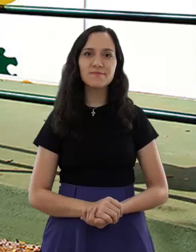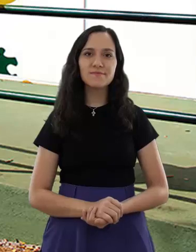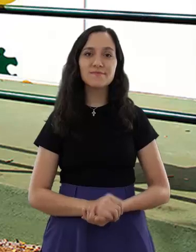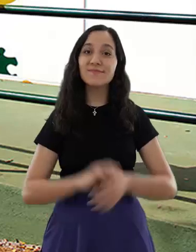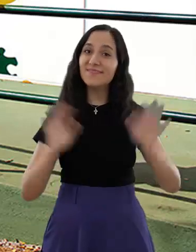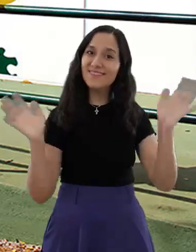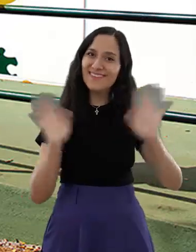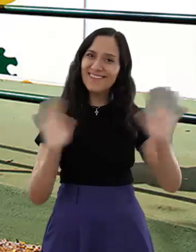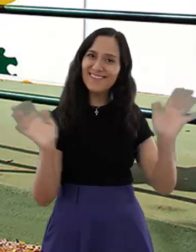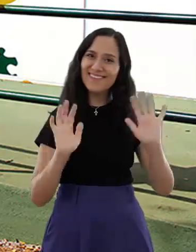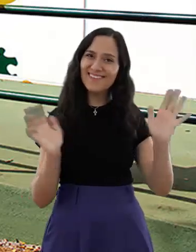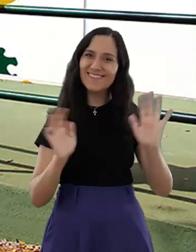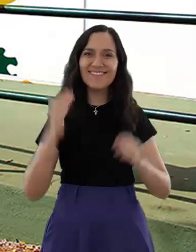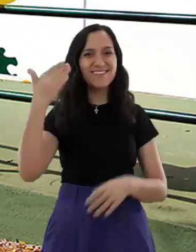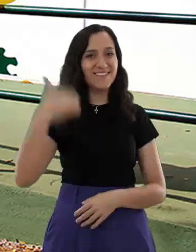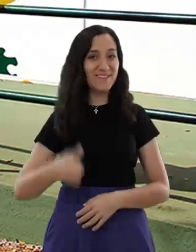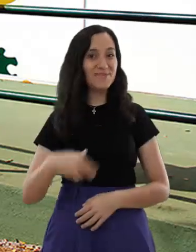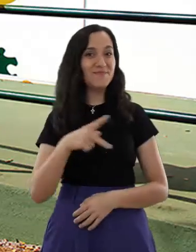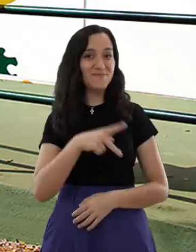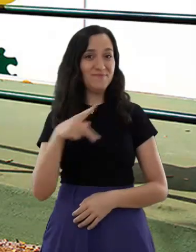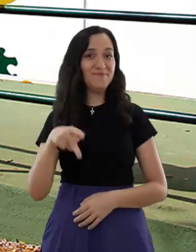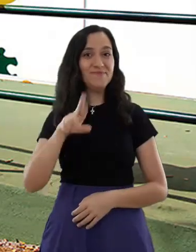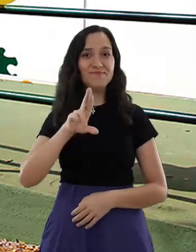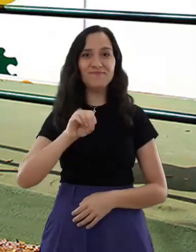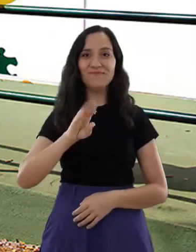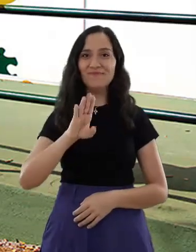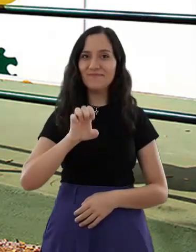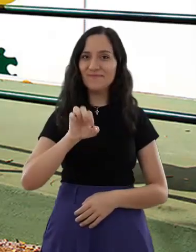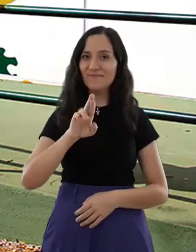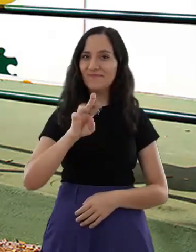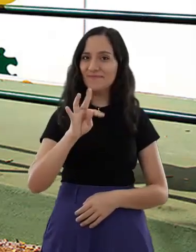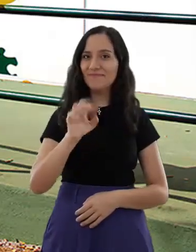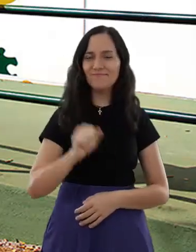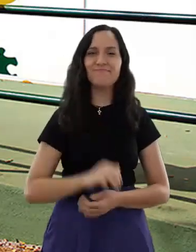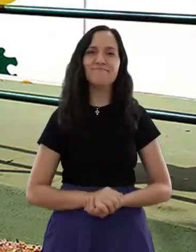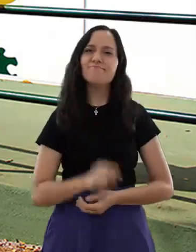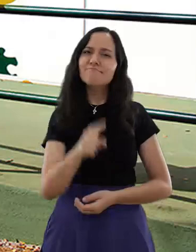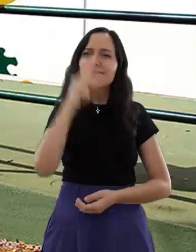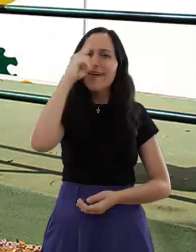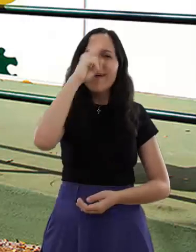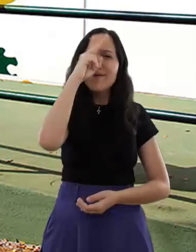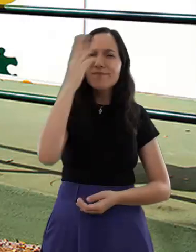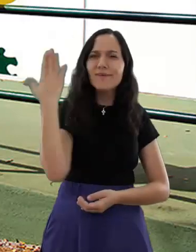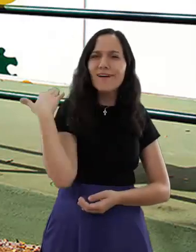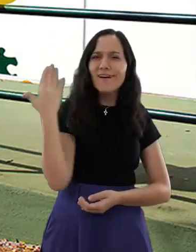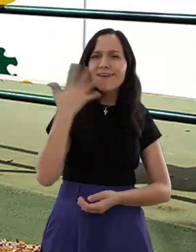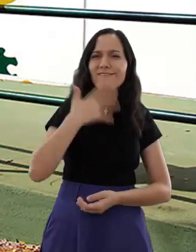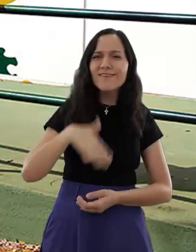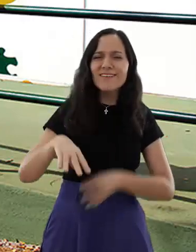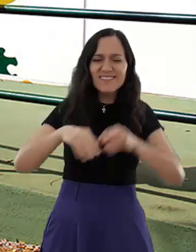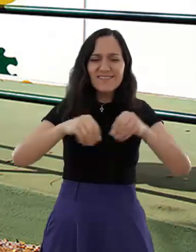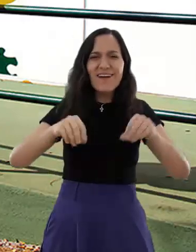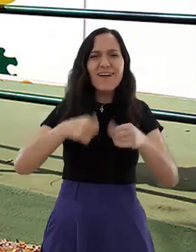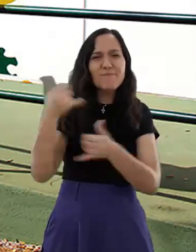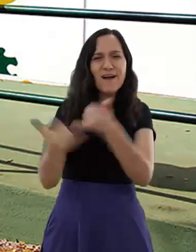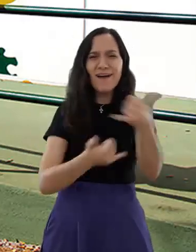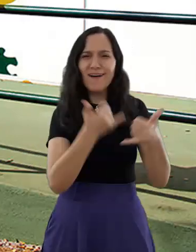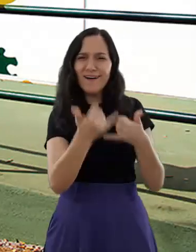Olá, sou a professora Roberta. Você se lembra de quando era criança e brincava na terra?